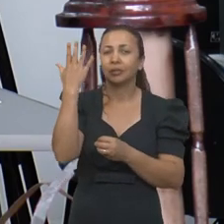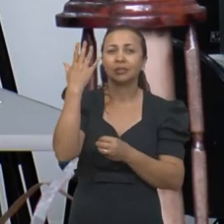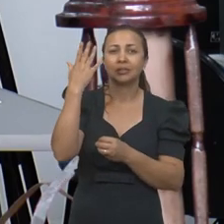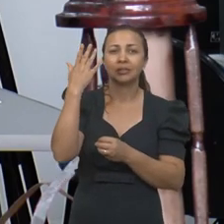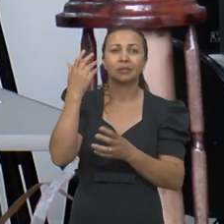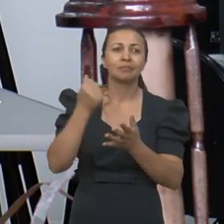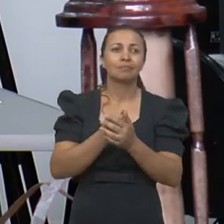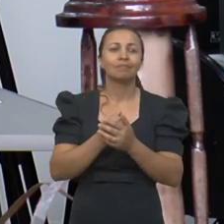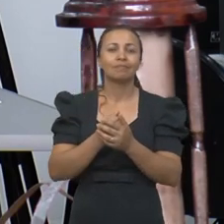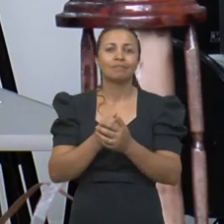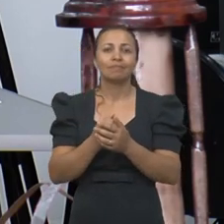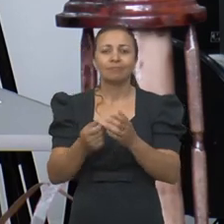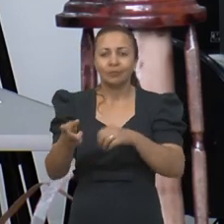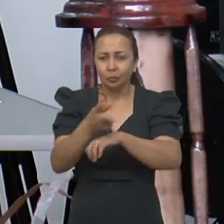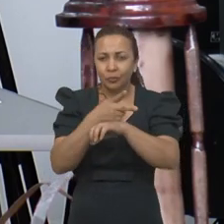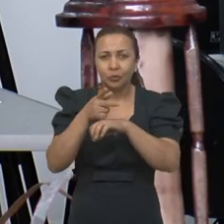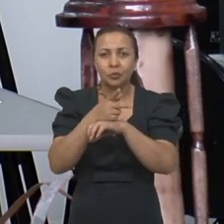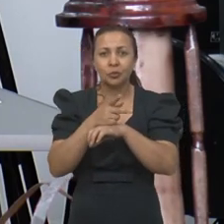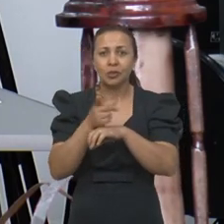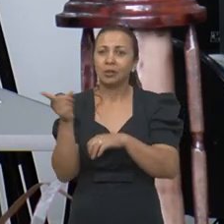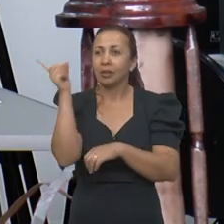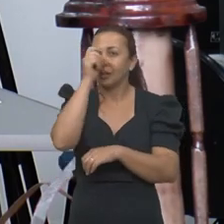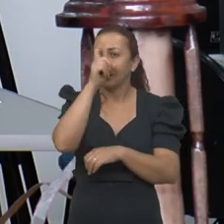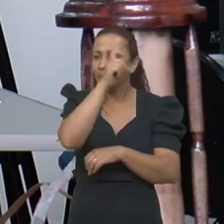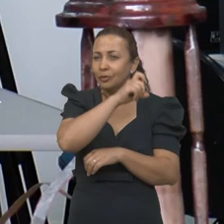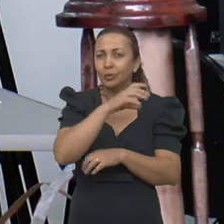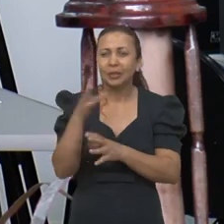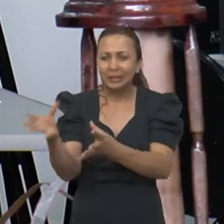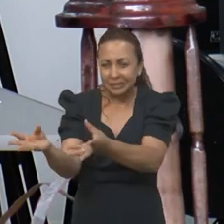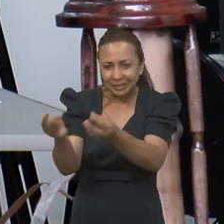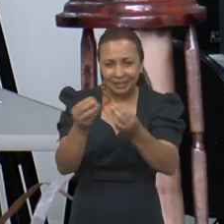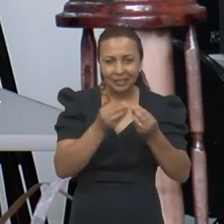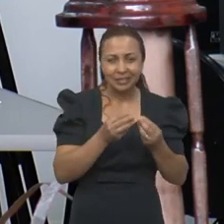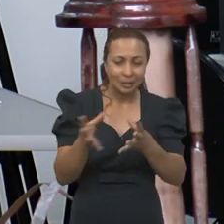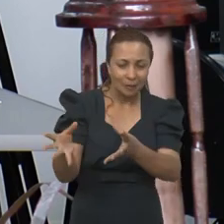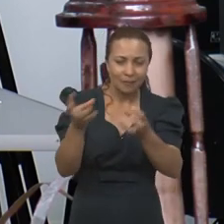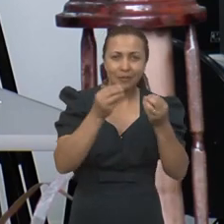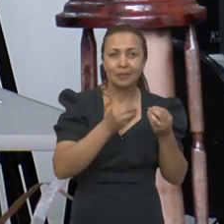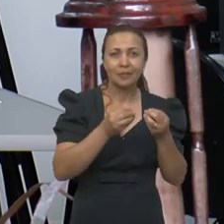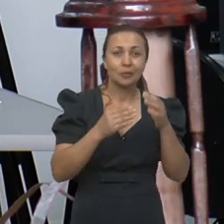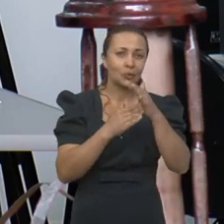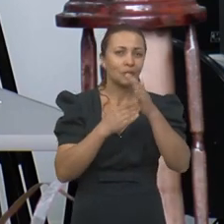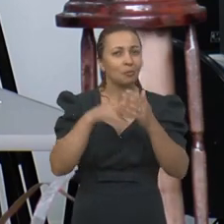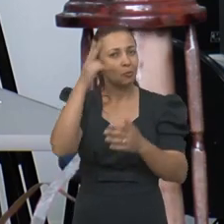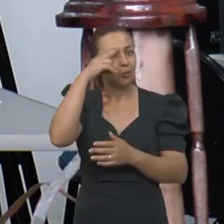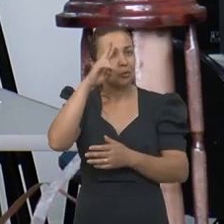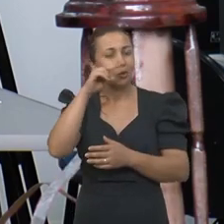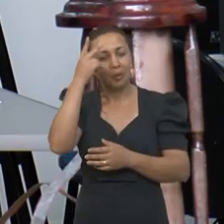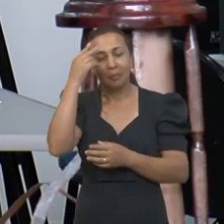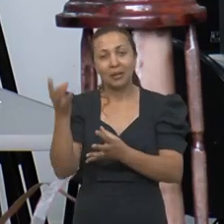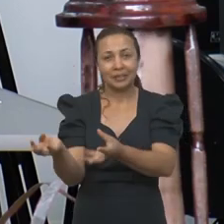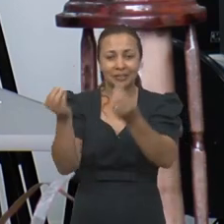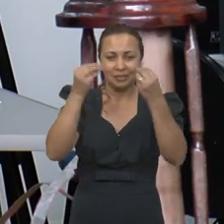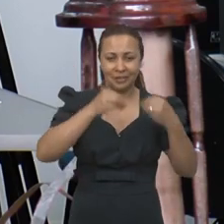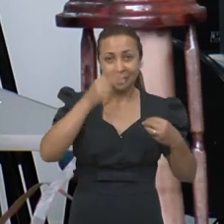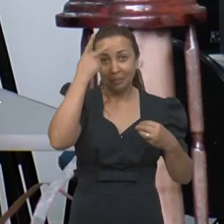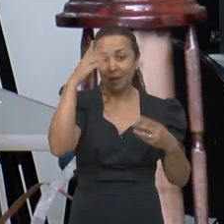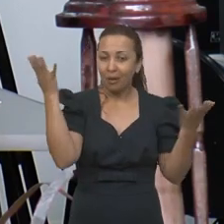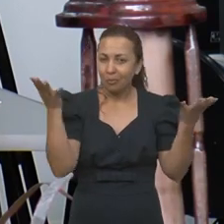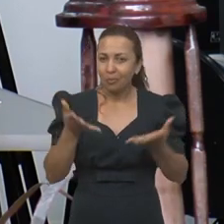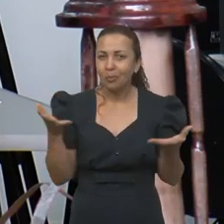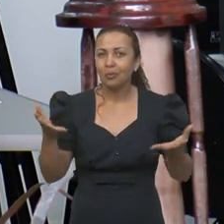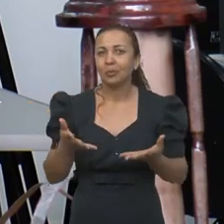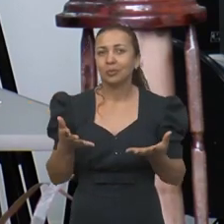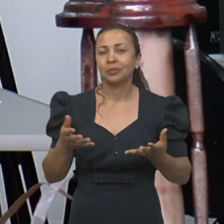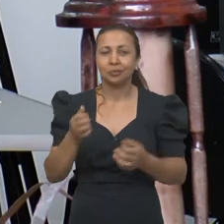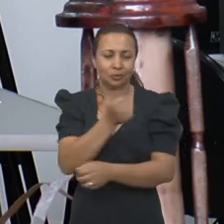na época. Trazendo, resgatando justamente as dificuldades no tempo histórico. Trazendo para a realidade